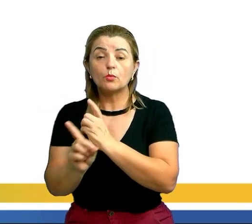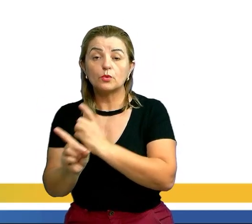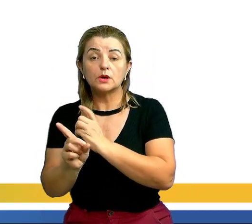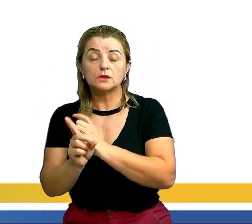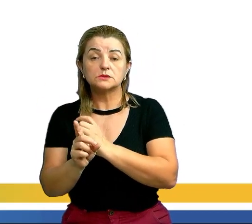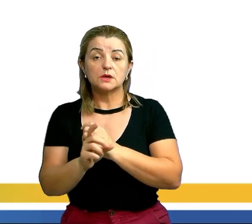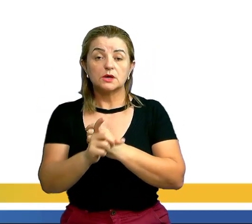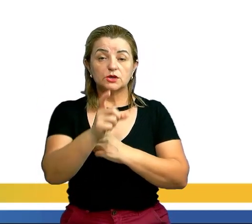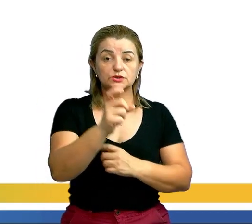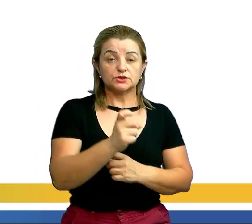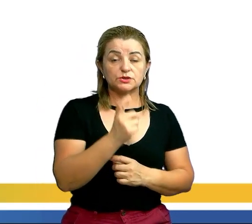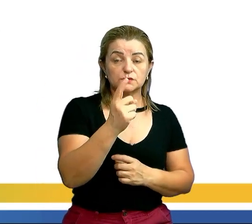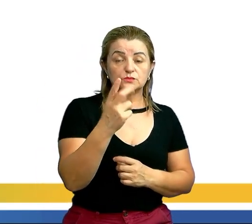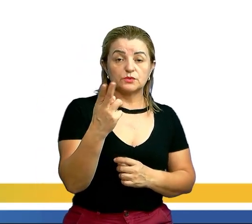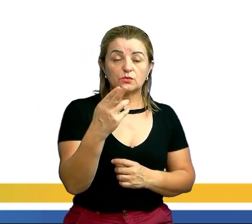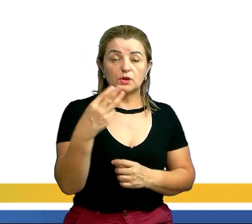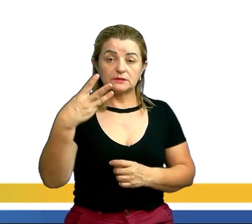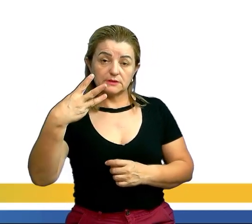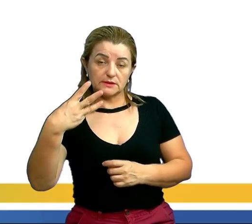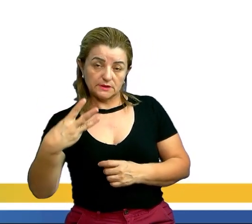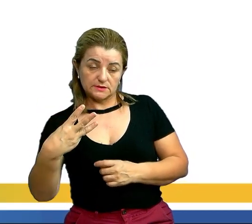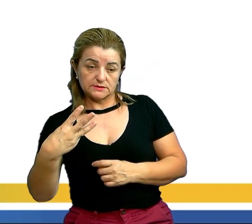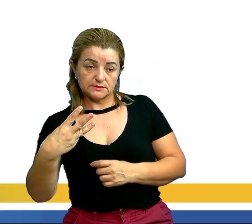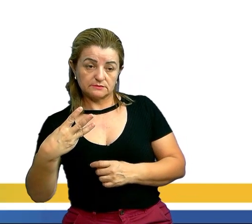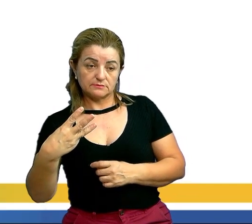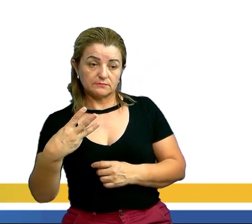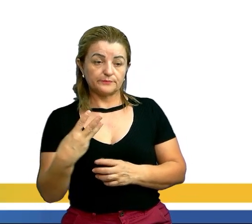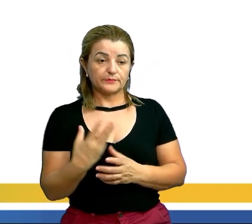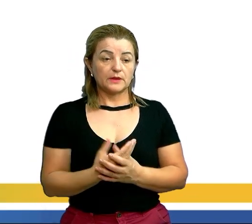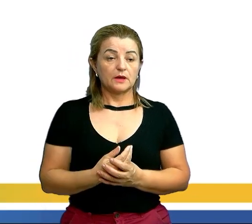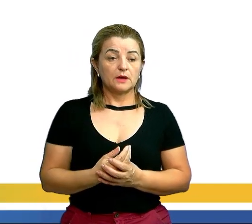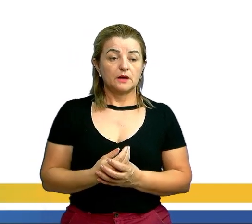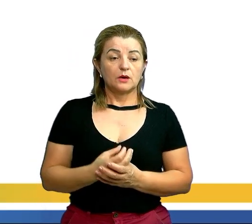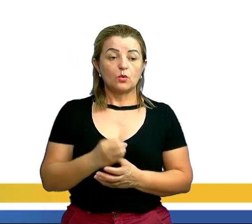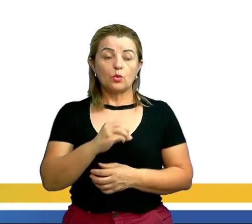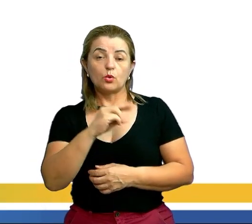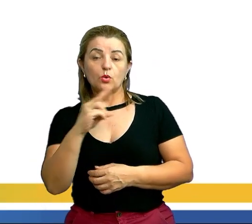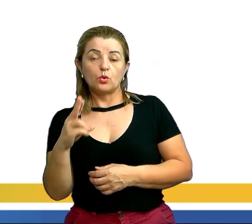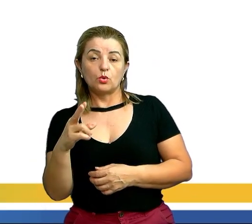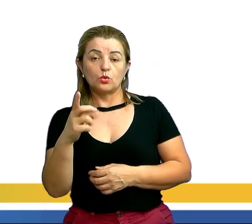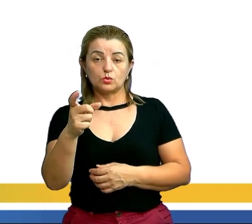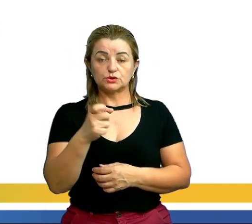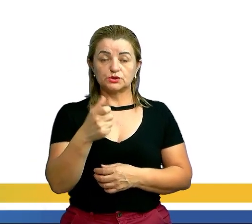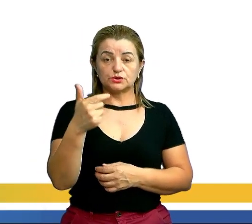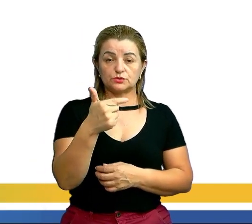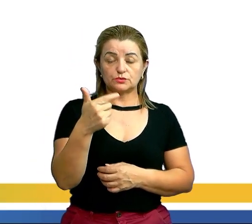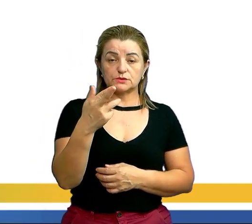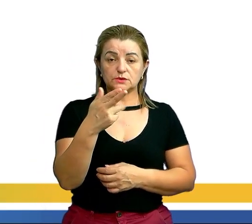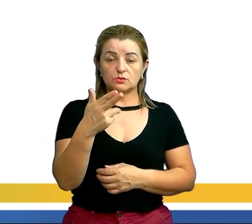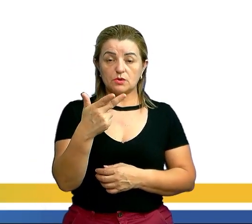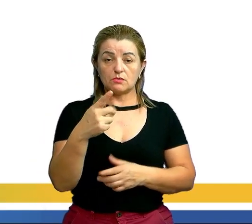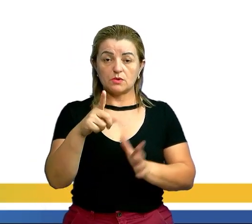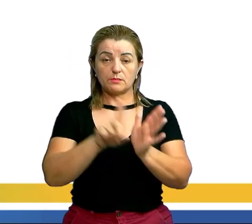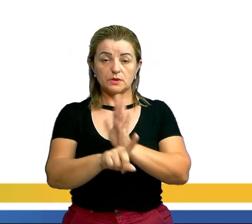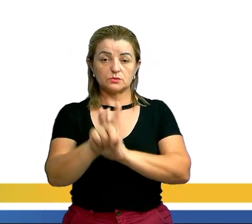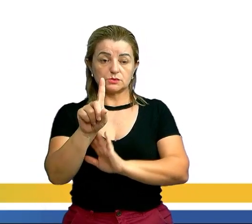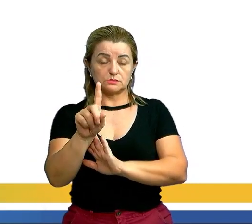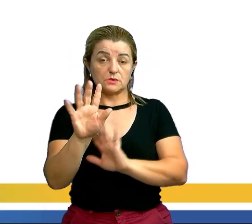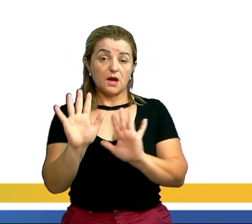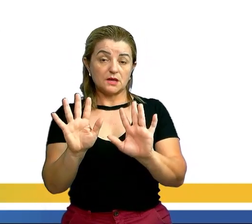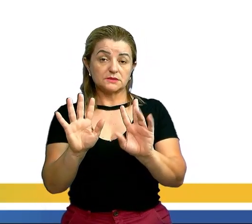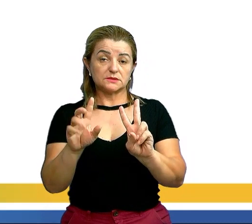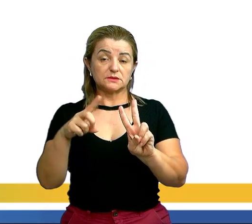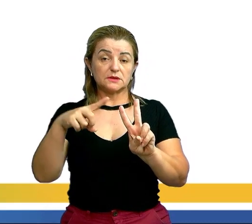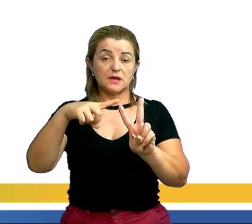igual a 3 mais 7 quartos, que vai dar 5 meios. Ou X2 igual a menos 1. Logo, as raízes são 5